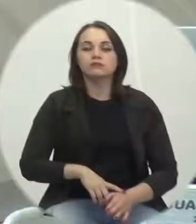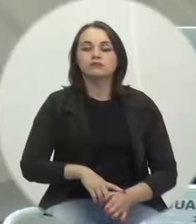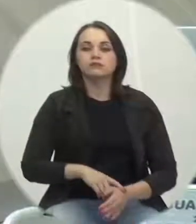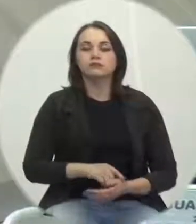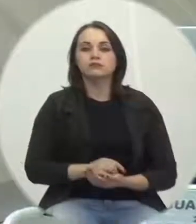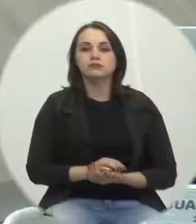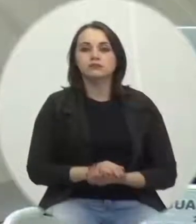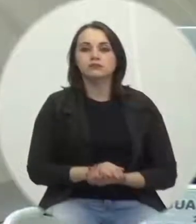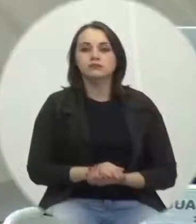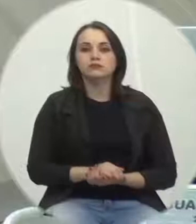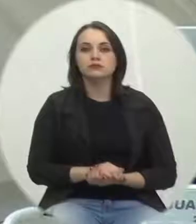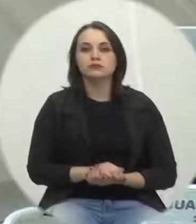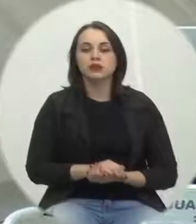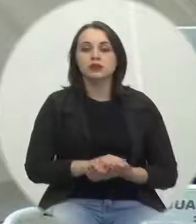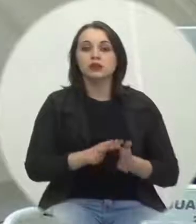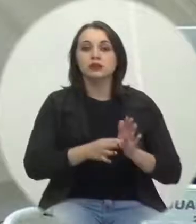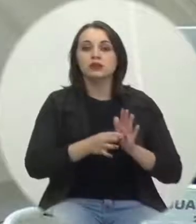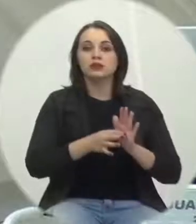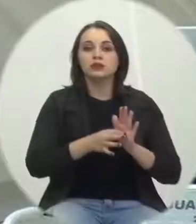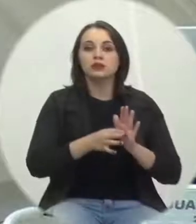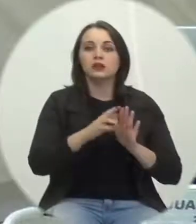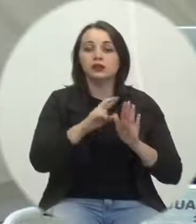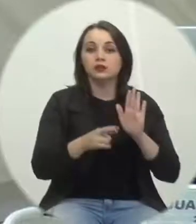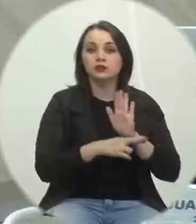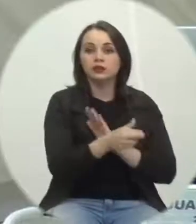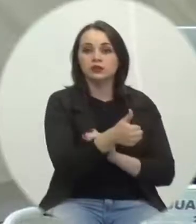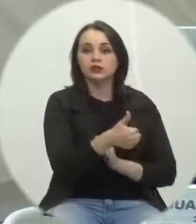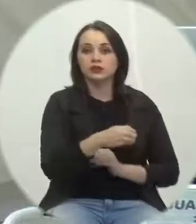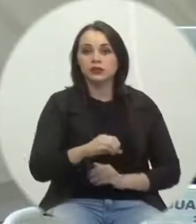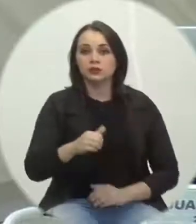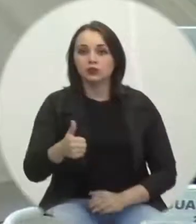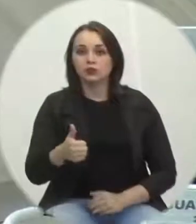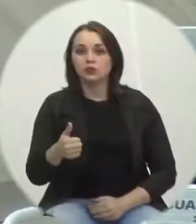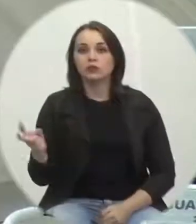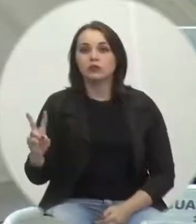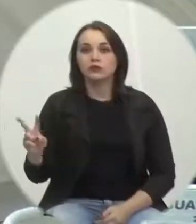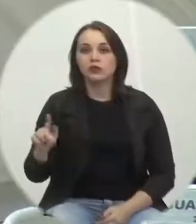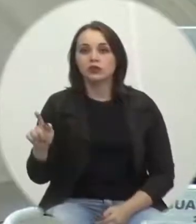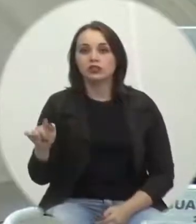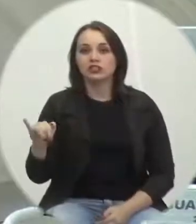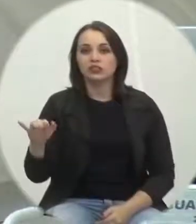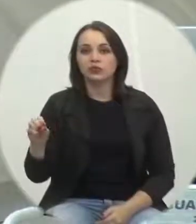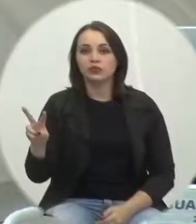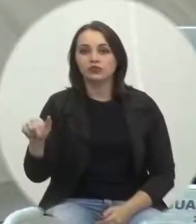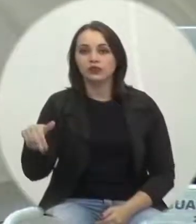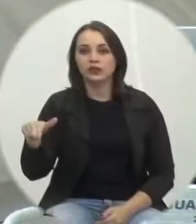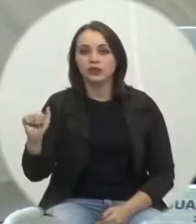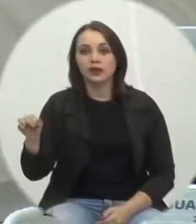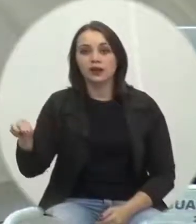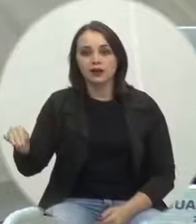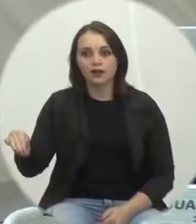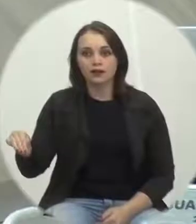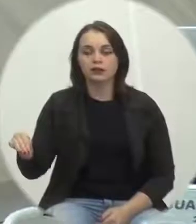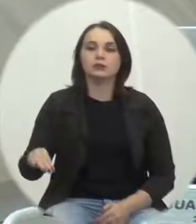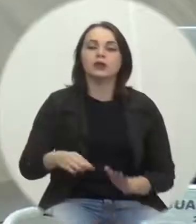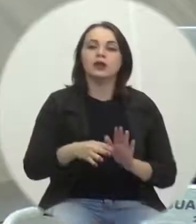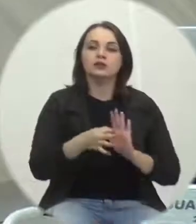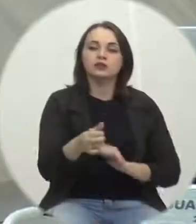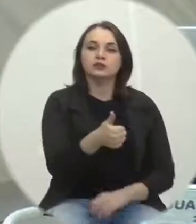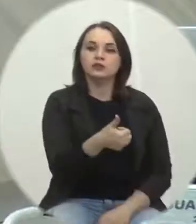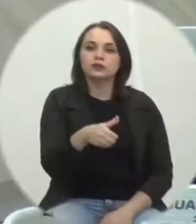Paulo Ferrarese. Requerimento 101, 21, de autoria da vereadora Giovana Mondardo. Indicação 196,